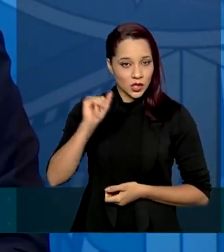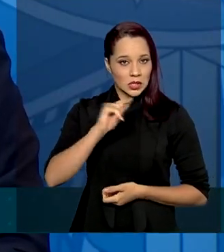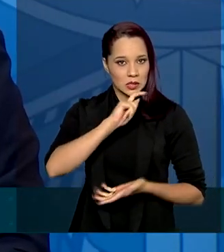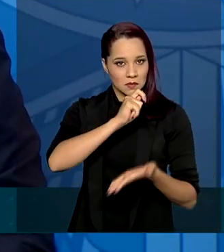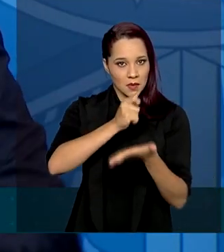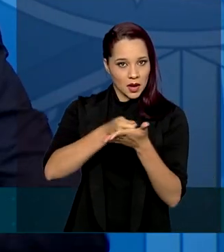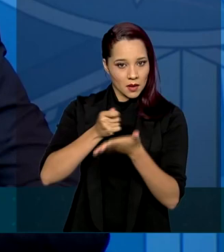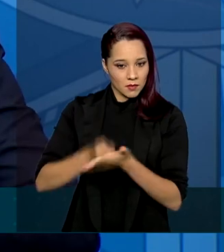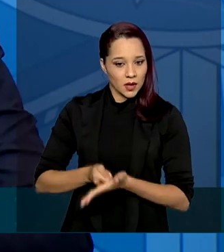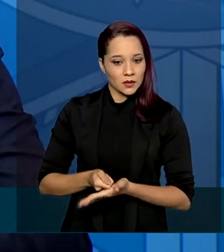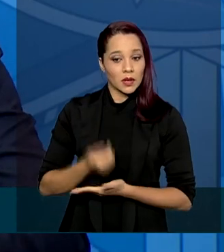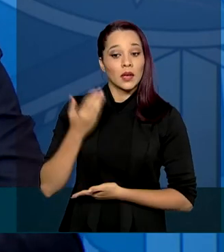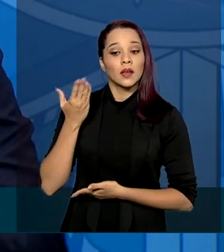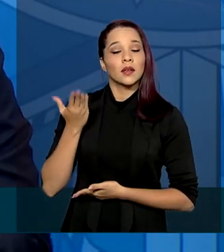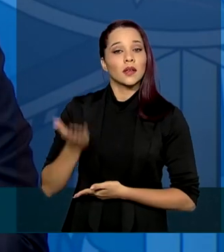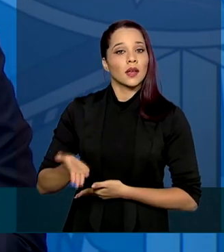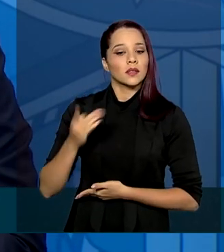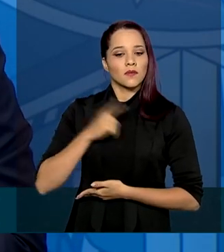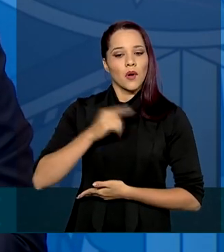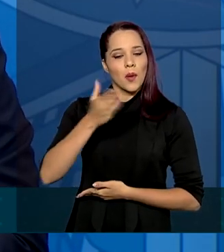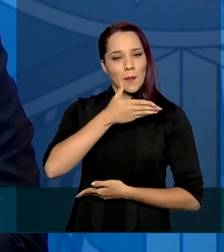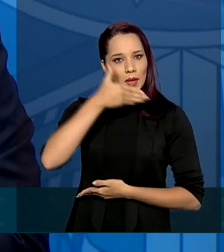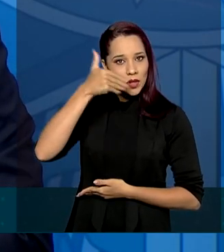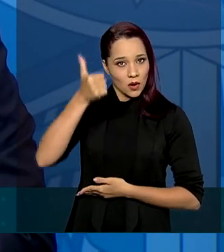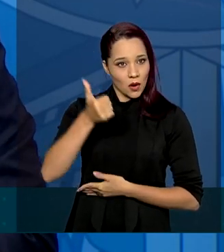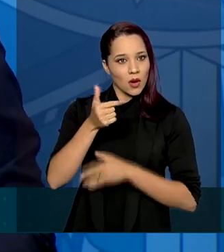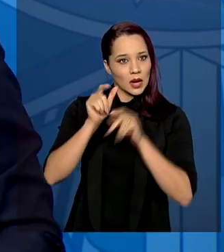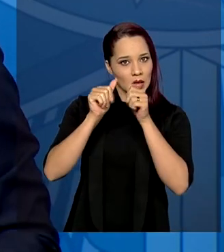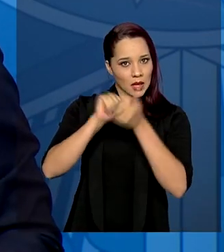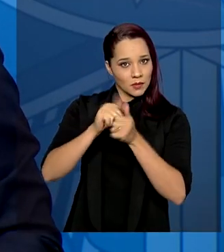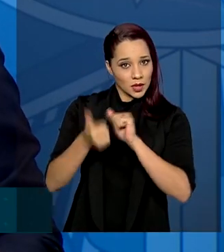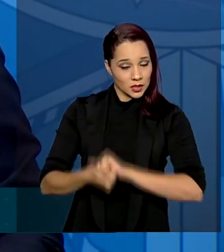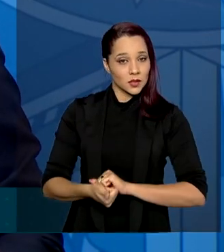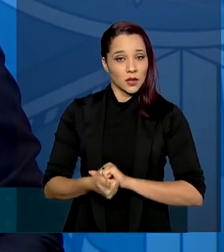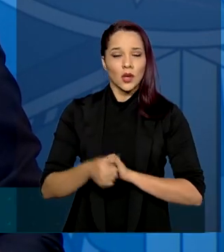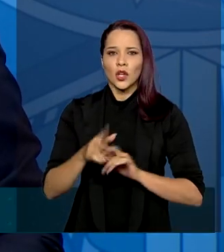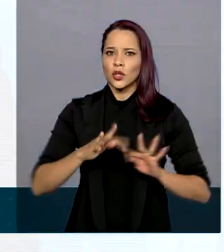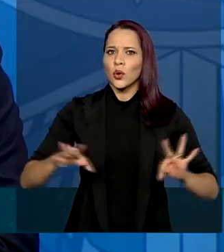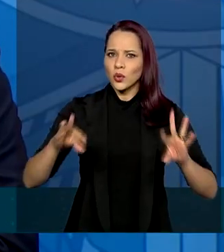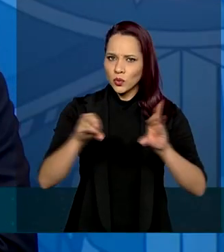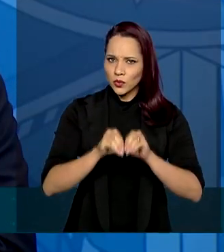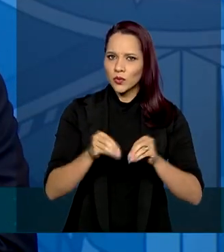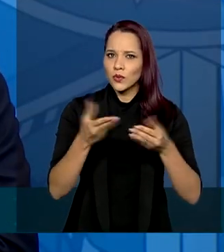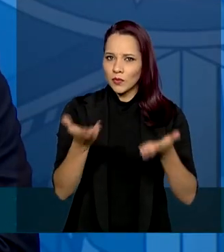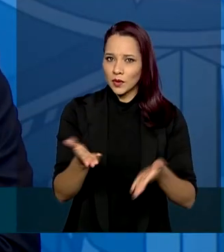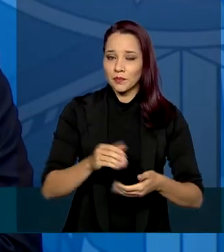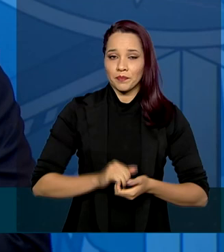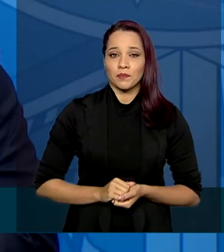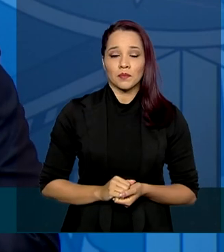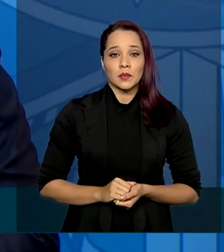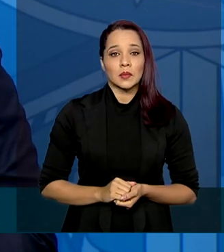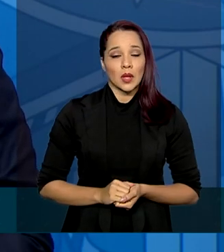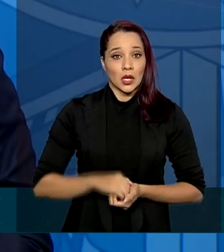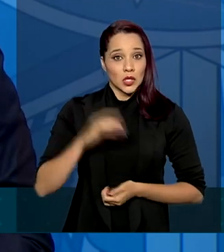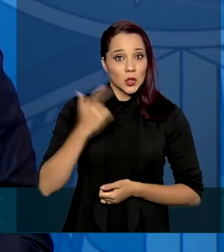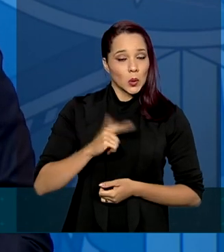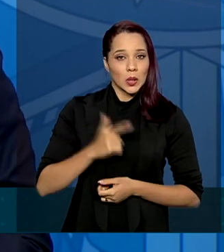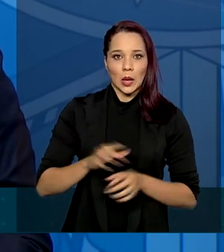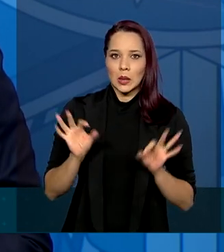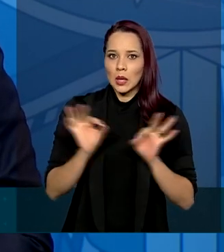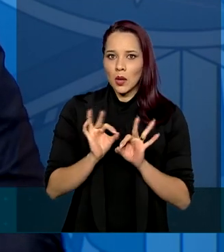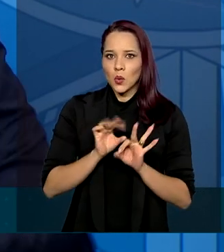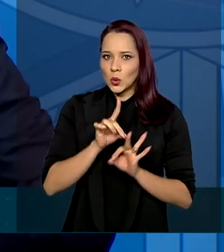pagamento, e essa foi uma grande melhora que nós fizemos, todo mundo estará recebendo. Nós não teremos nenhuma